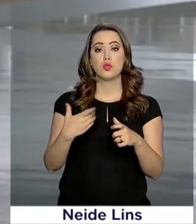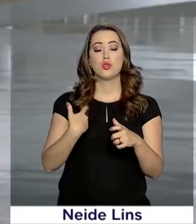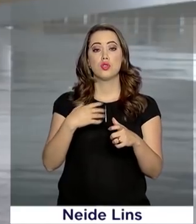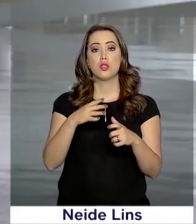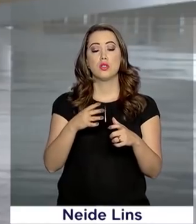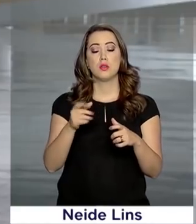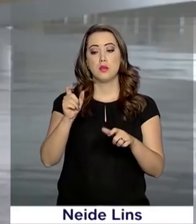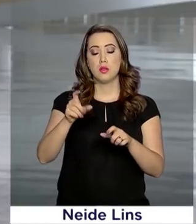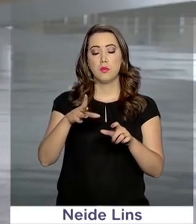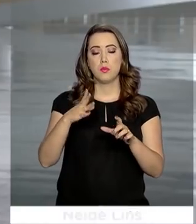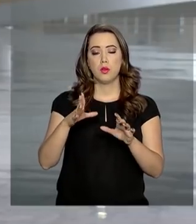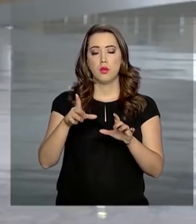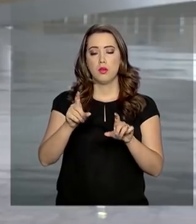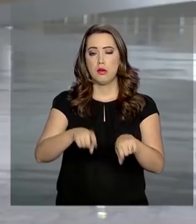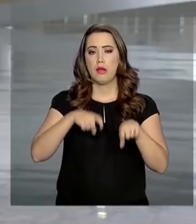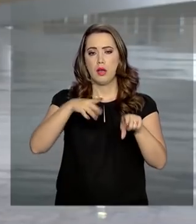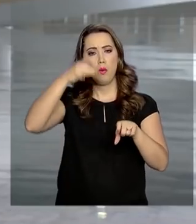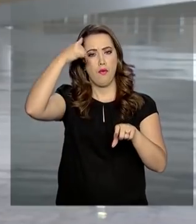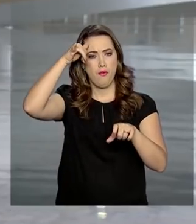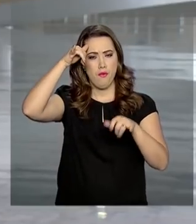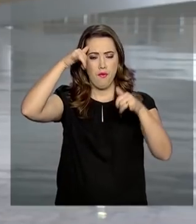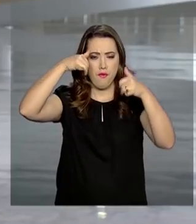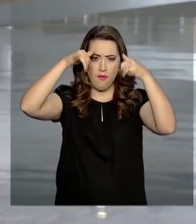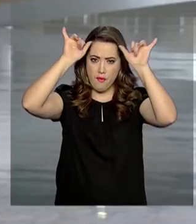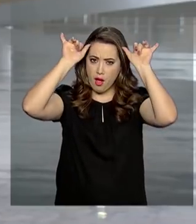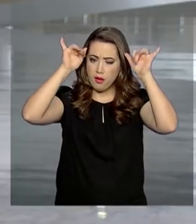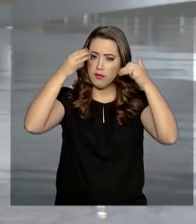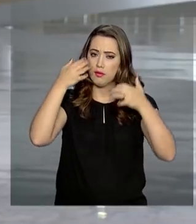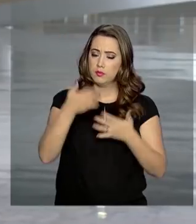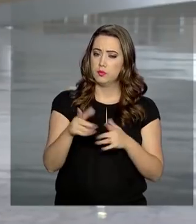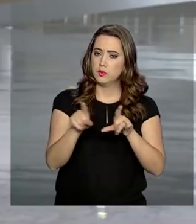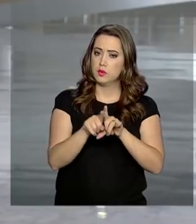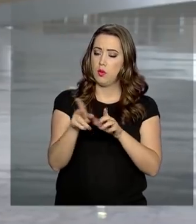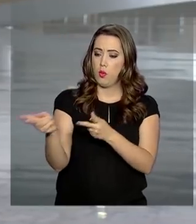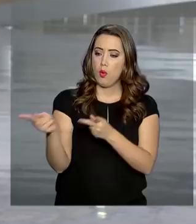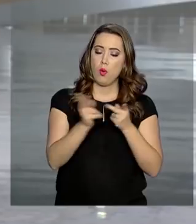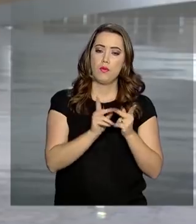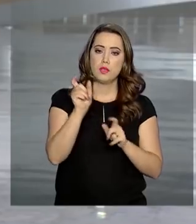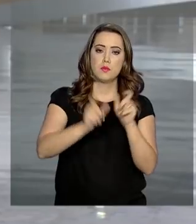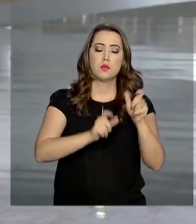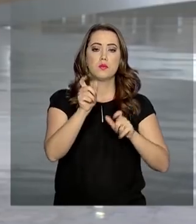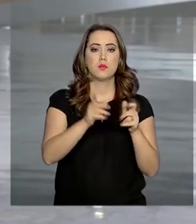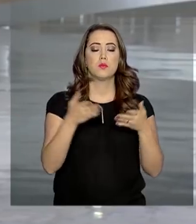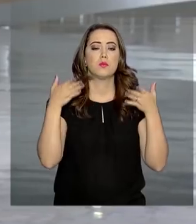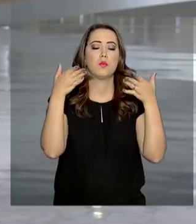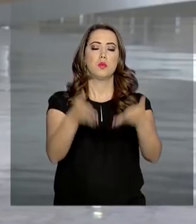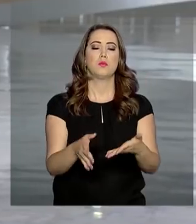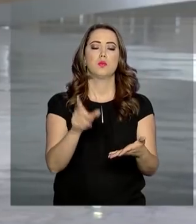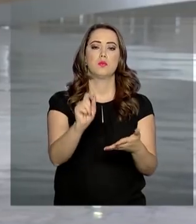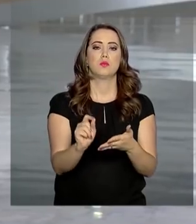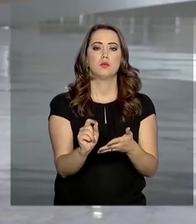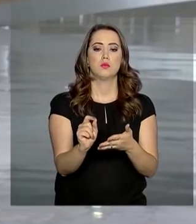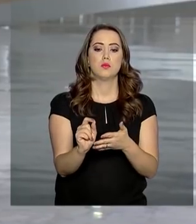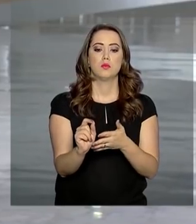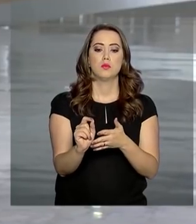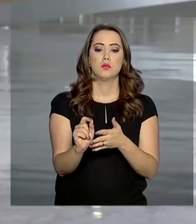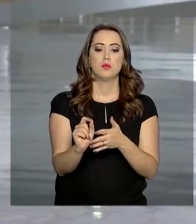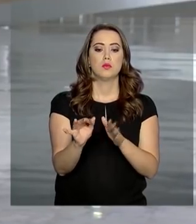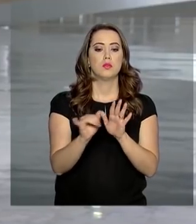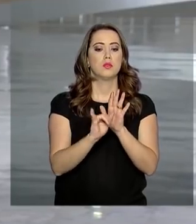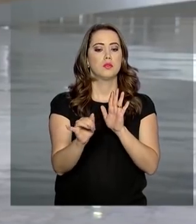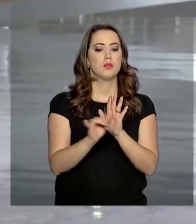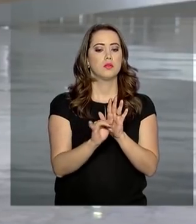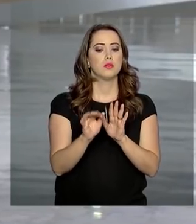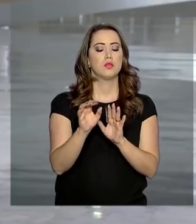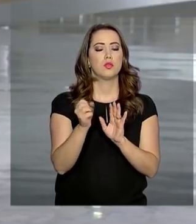e outros membros da diretoria quando foi convidado por essas pessoas para participar da edição de número